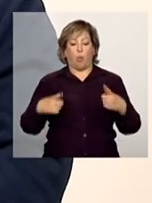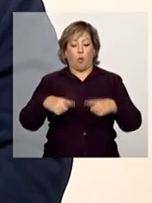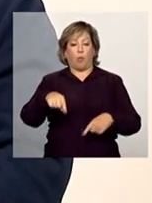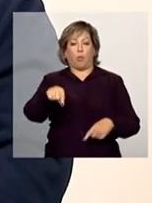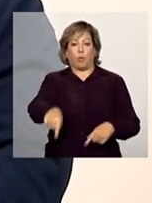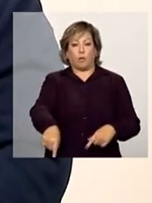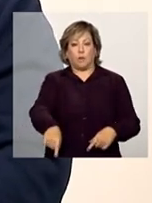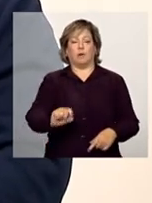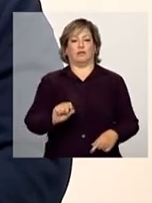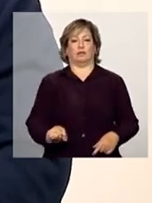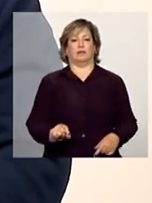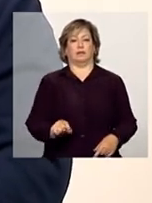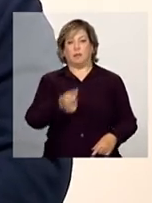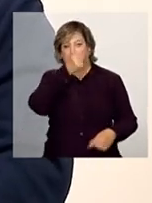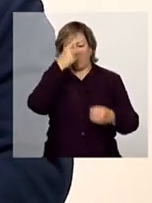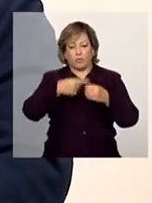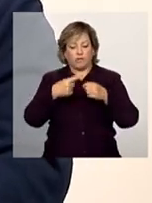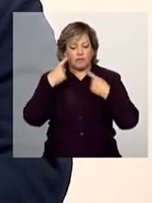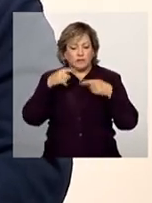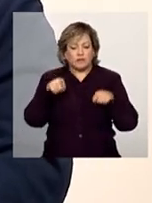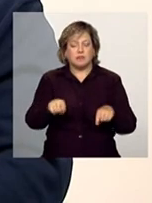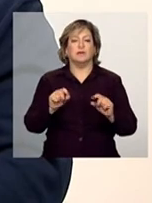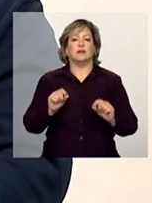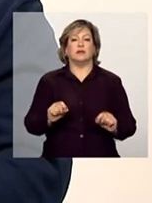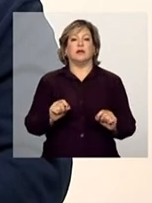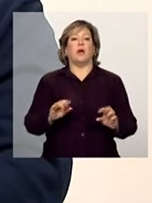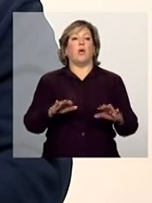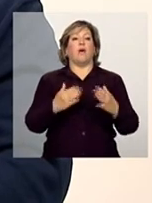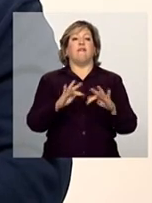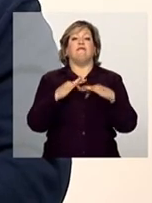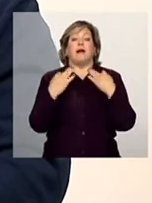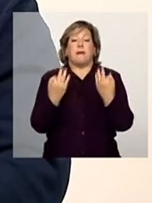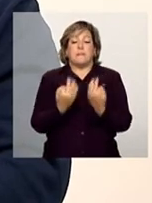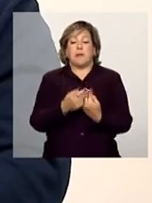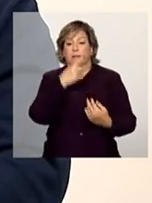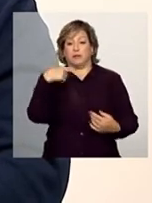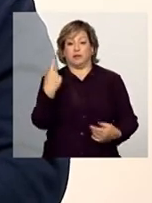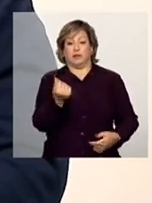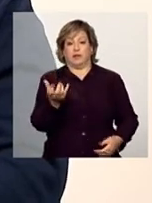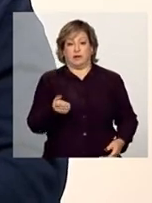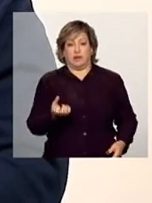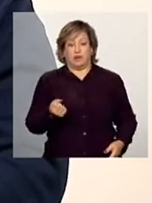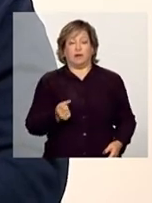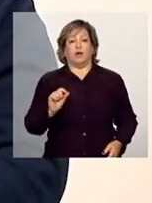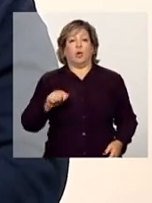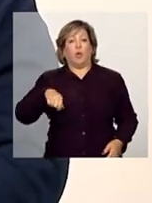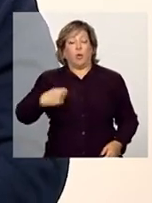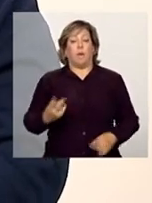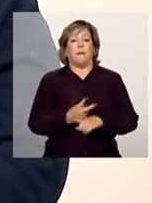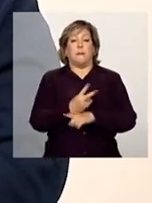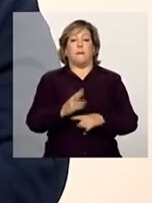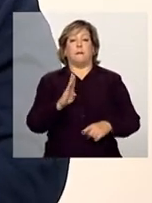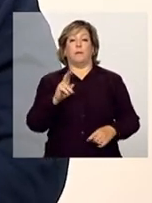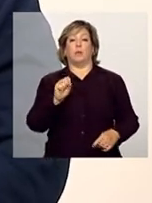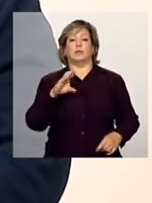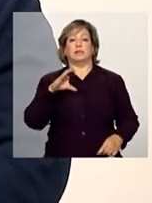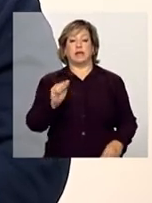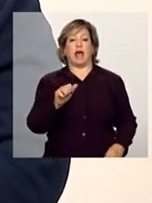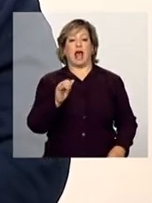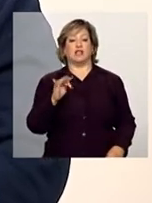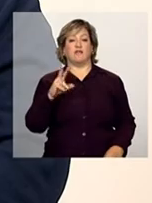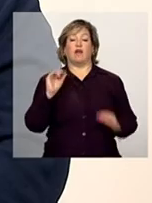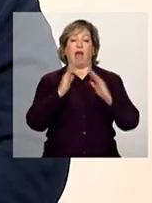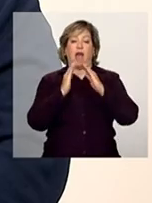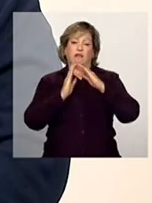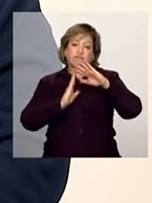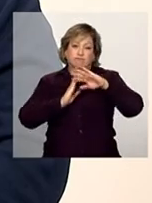verificar e identificar as famílias dos beneficiários públicos para a chamada busca ativa. Então, quando o